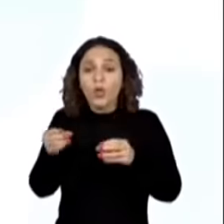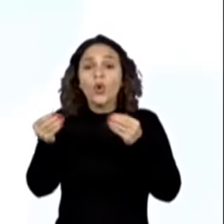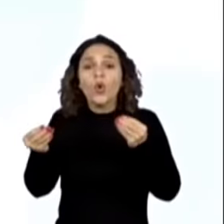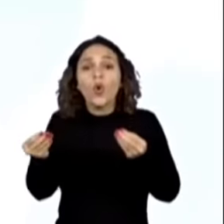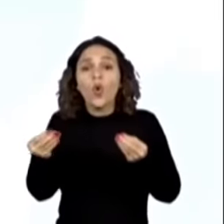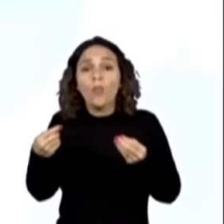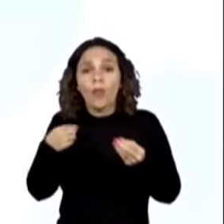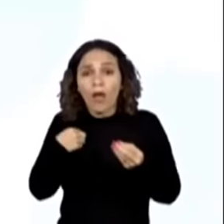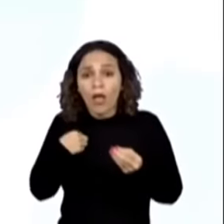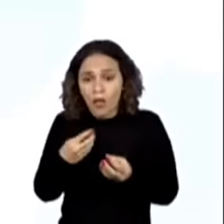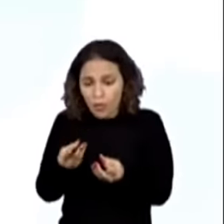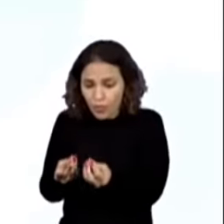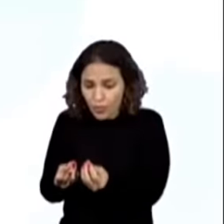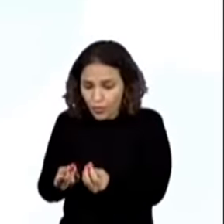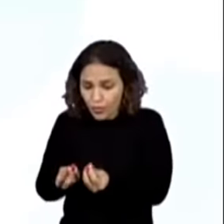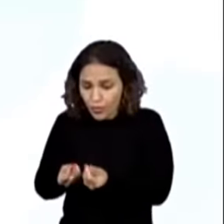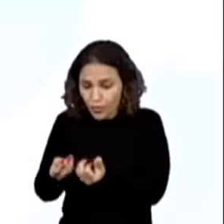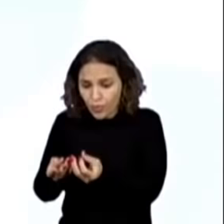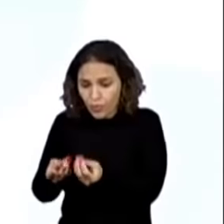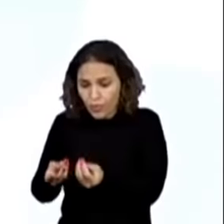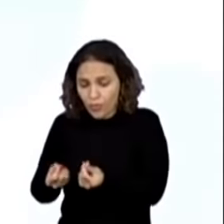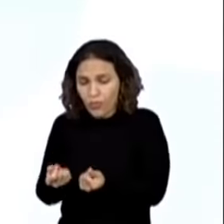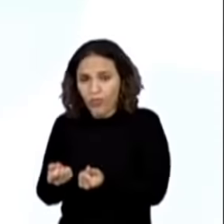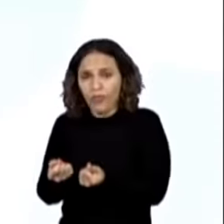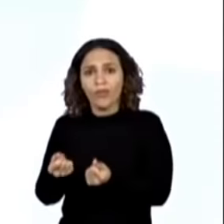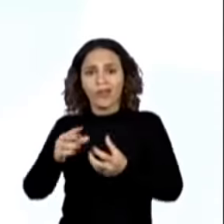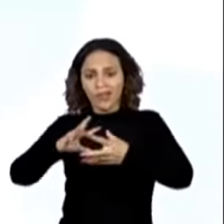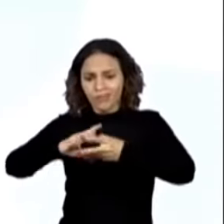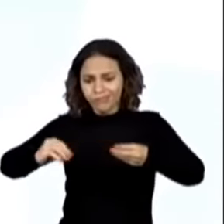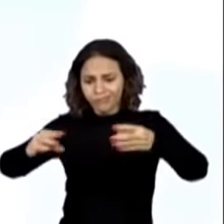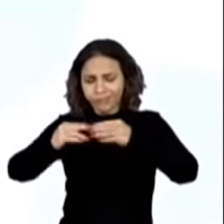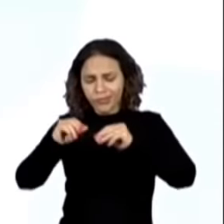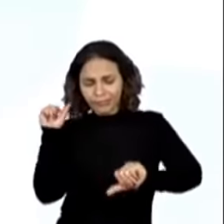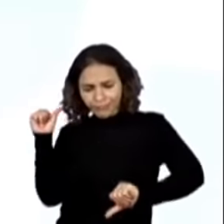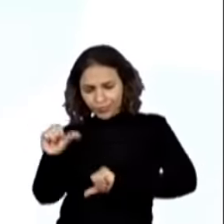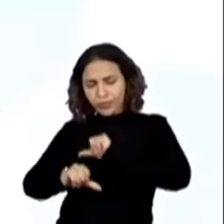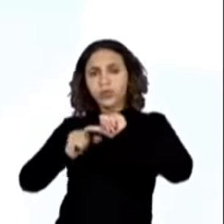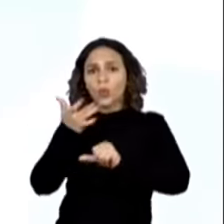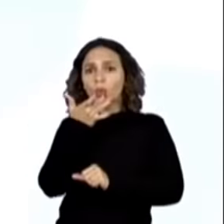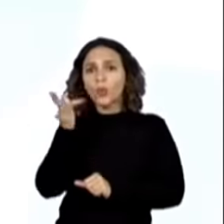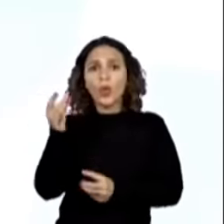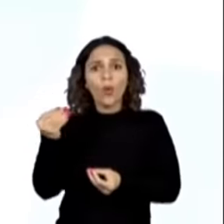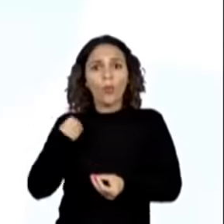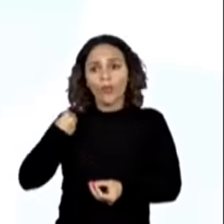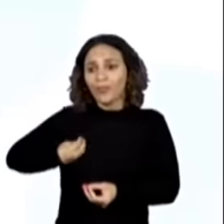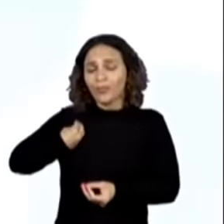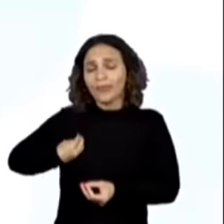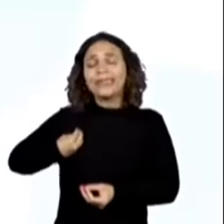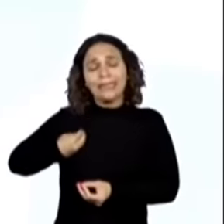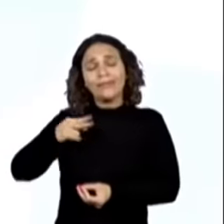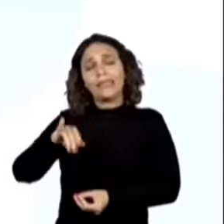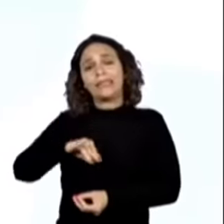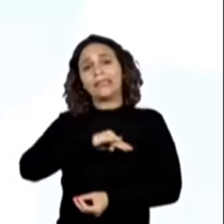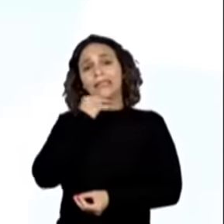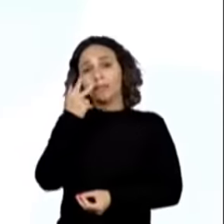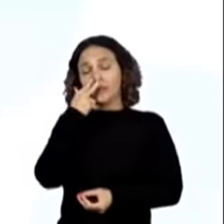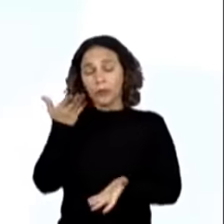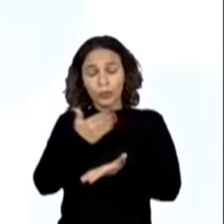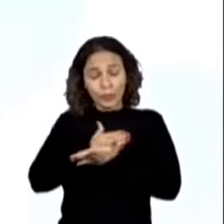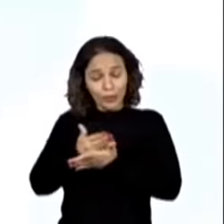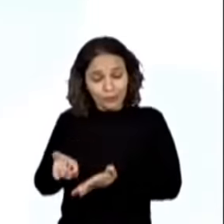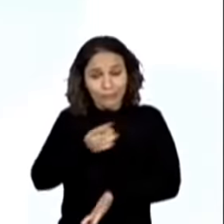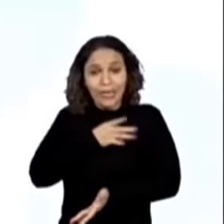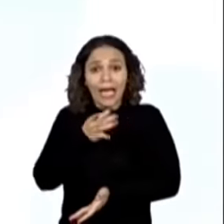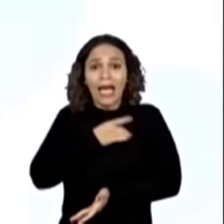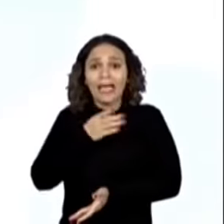palha em ouro e não via jeito de escapar da morte. O pavor tomou conta da jovem que